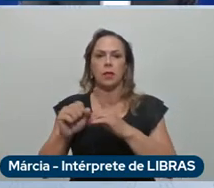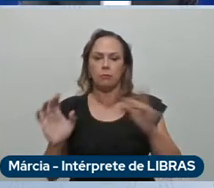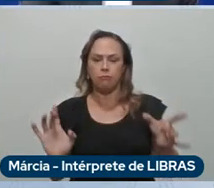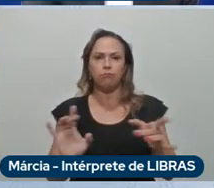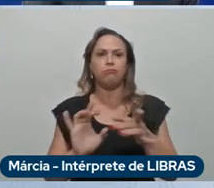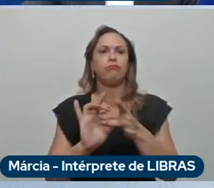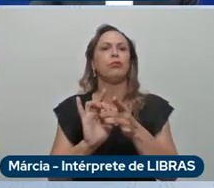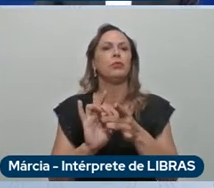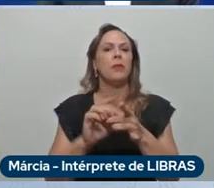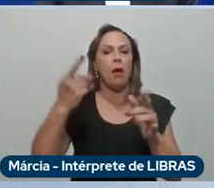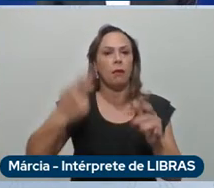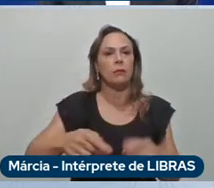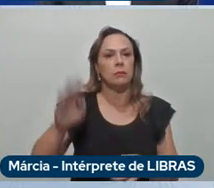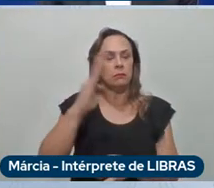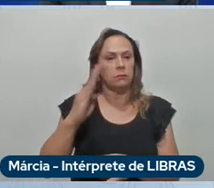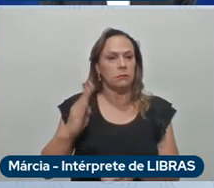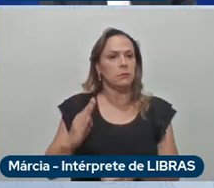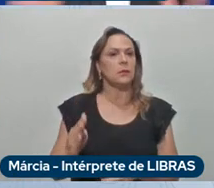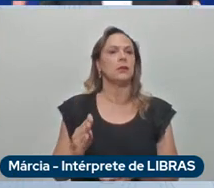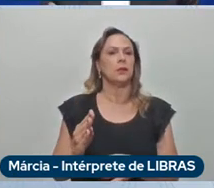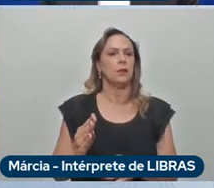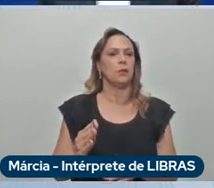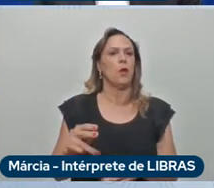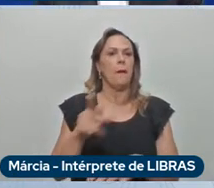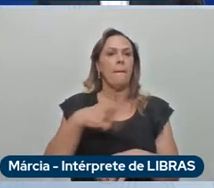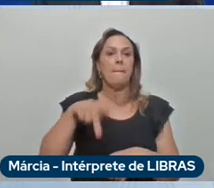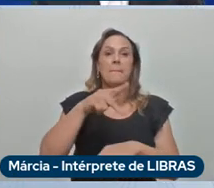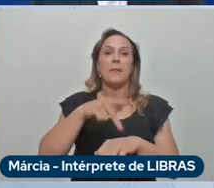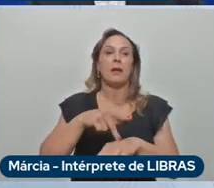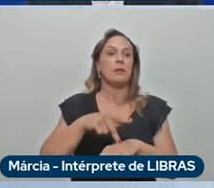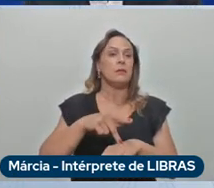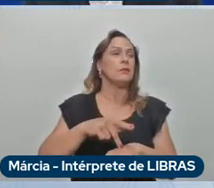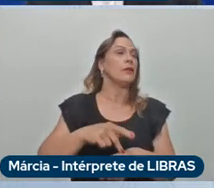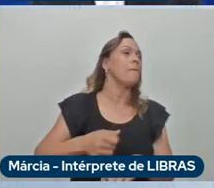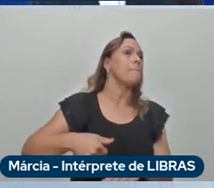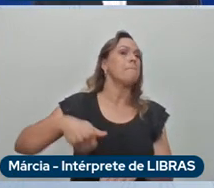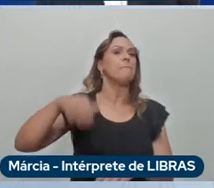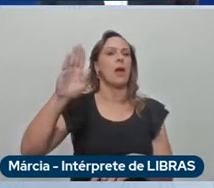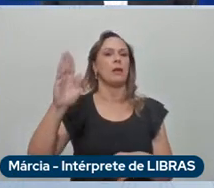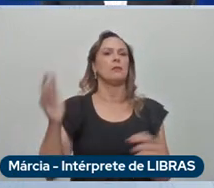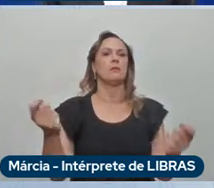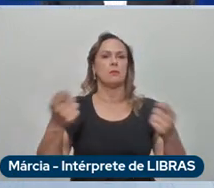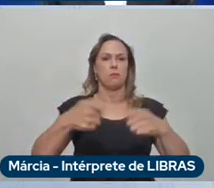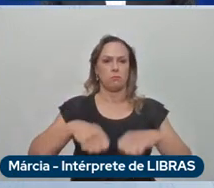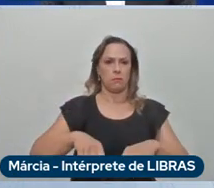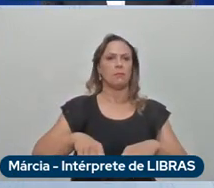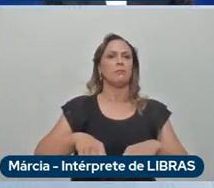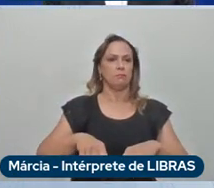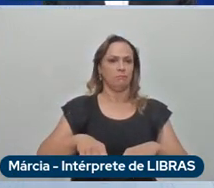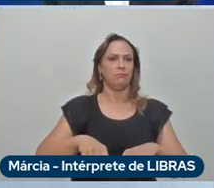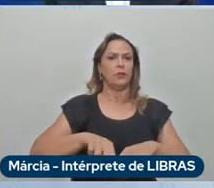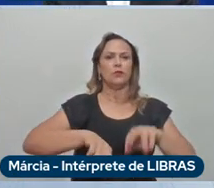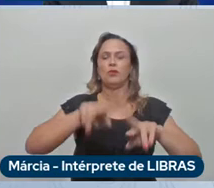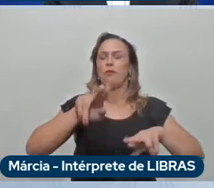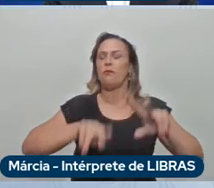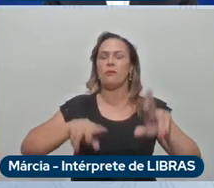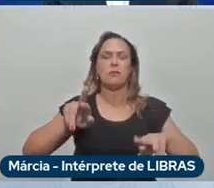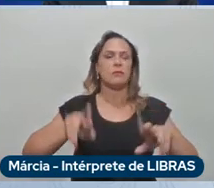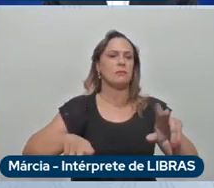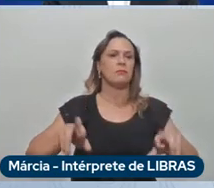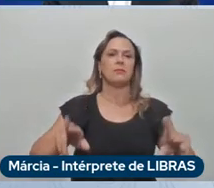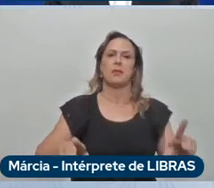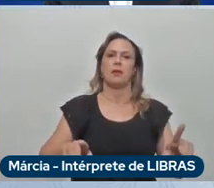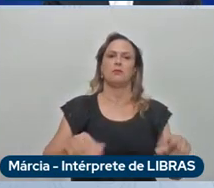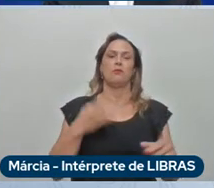talvez seja o país que mais fantasticamente tenha isso é diversa a diversidade é um